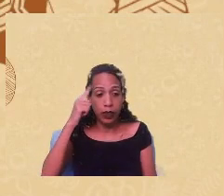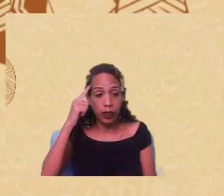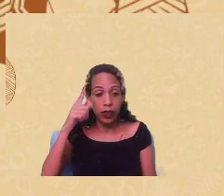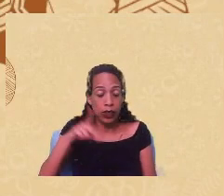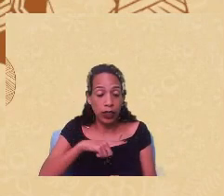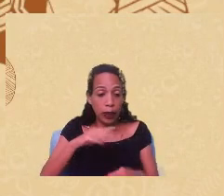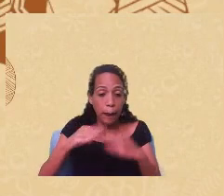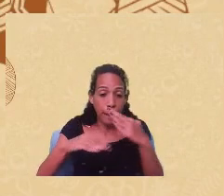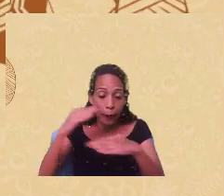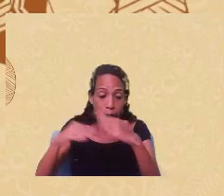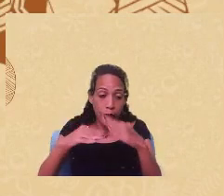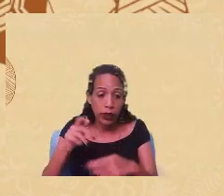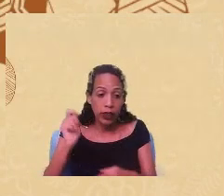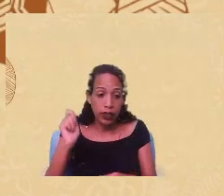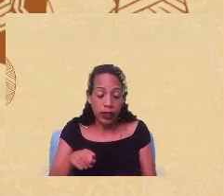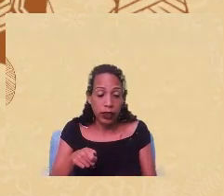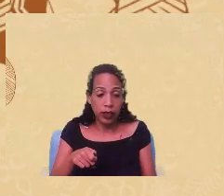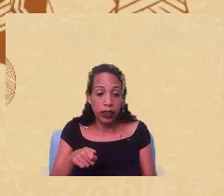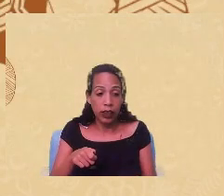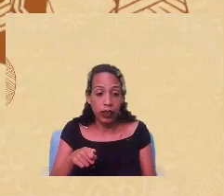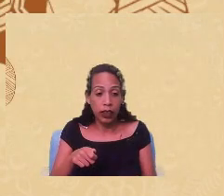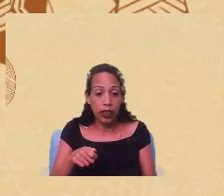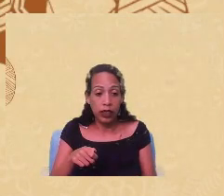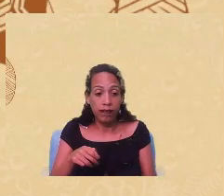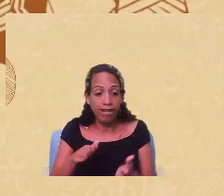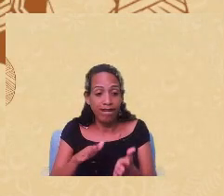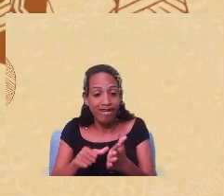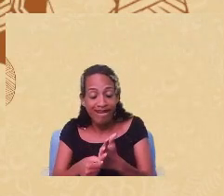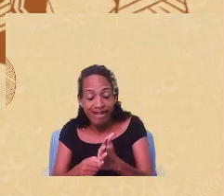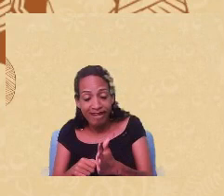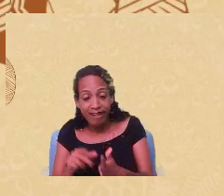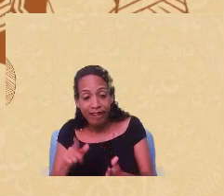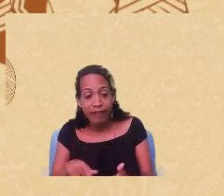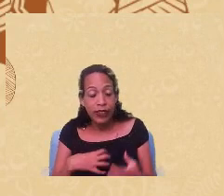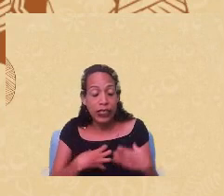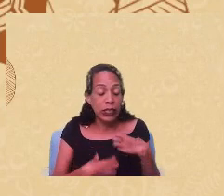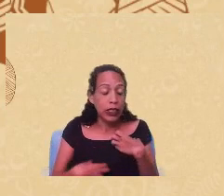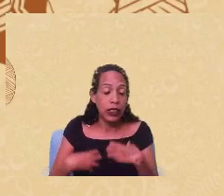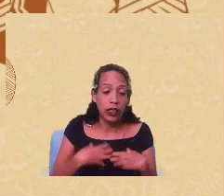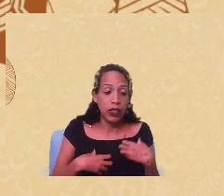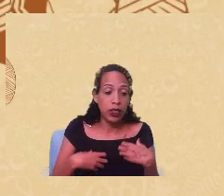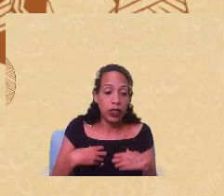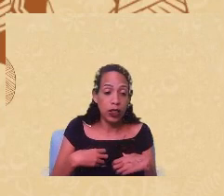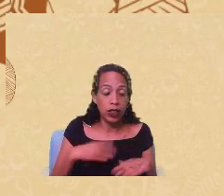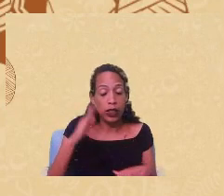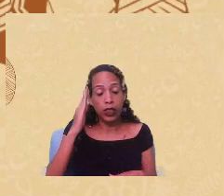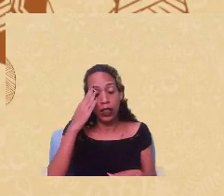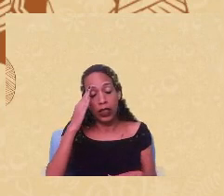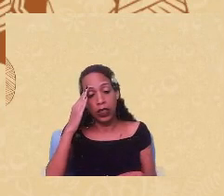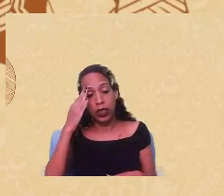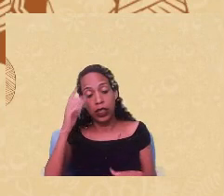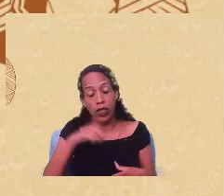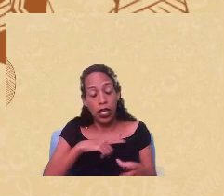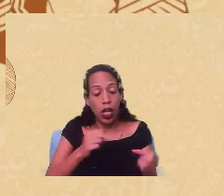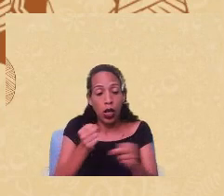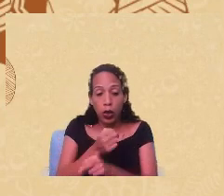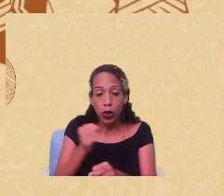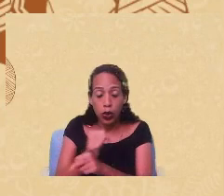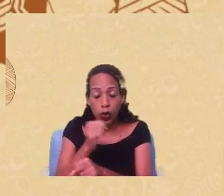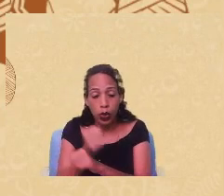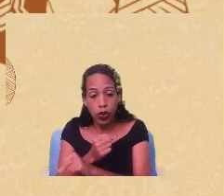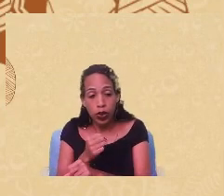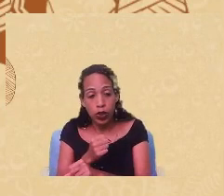que pode ter um processo de desidentificação nesse sentido entendo que naquela construção teórica